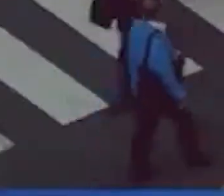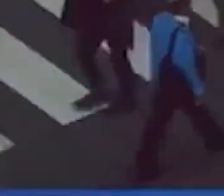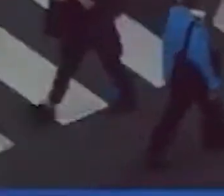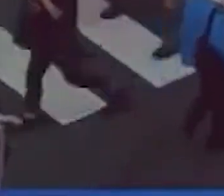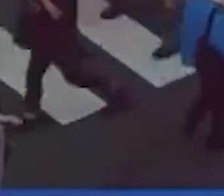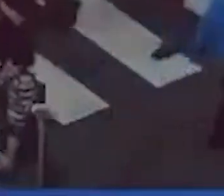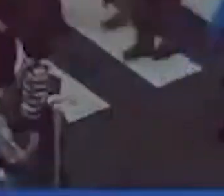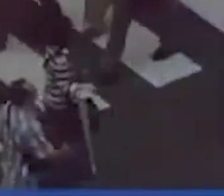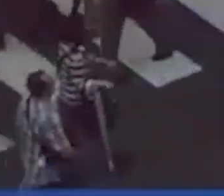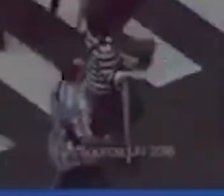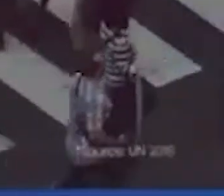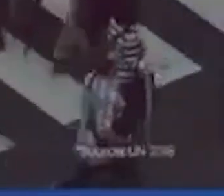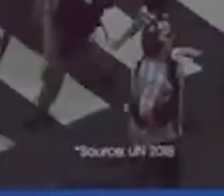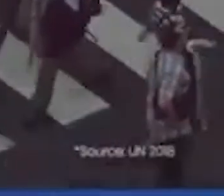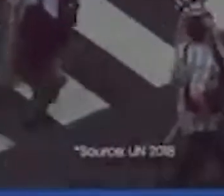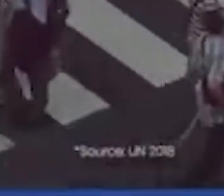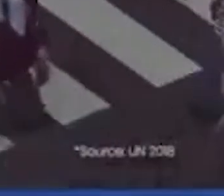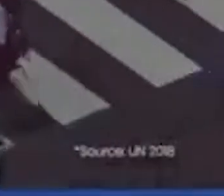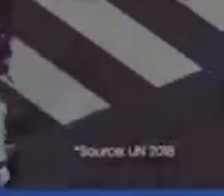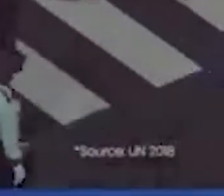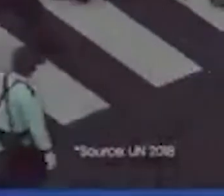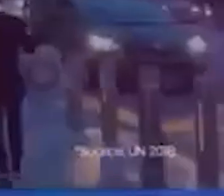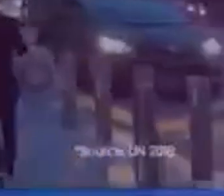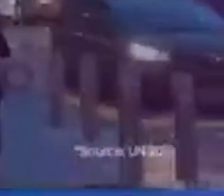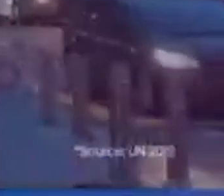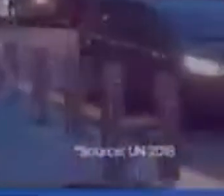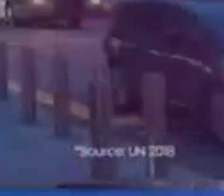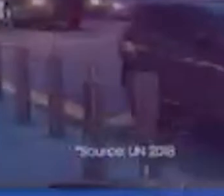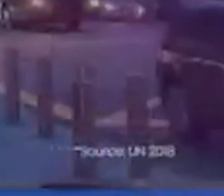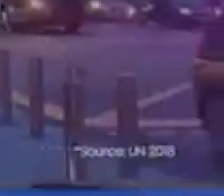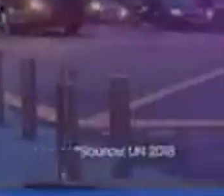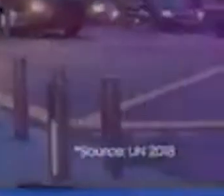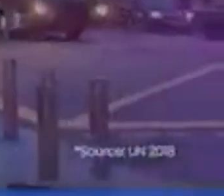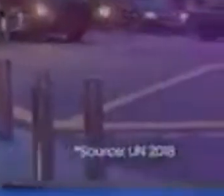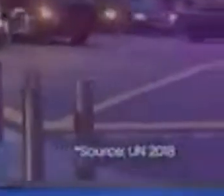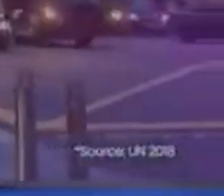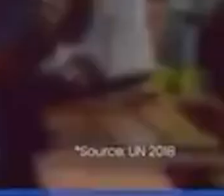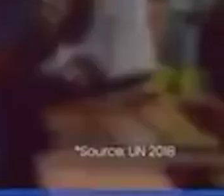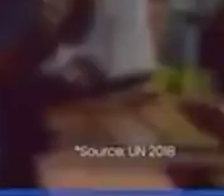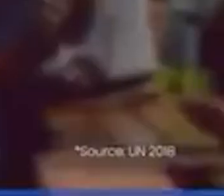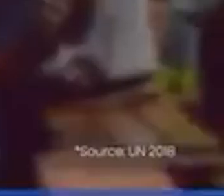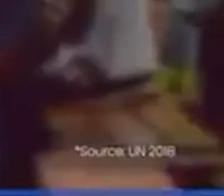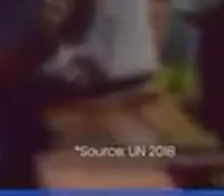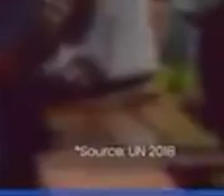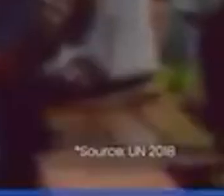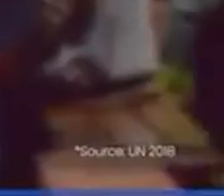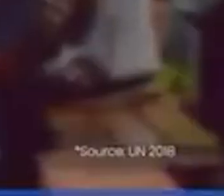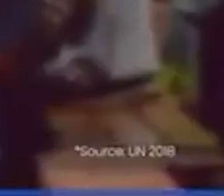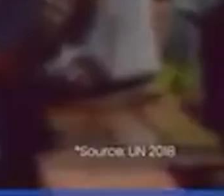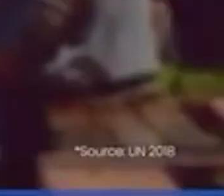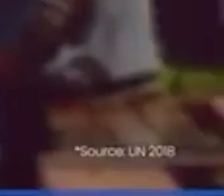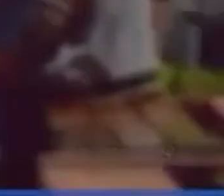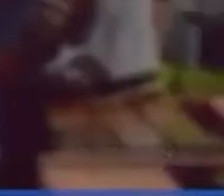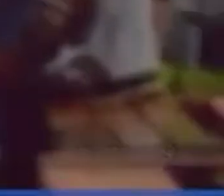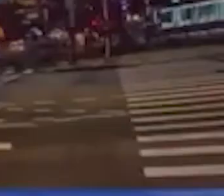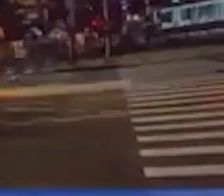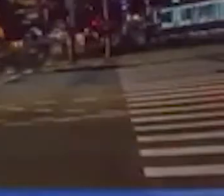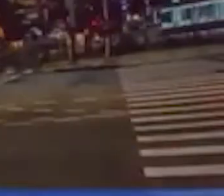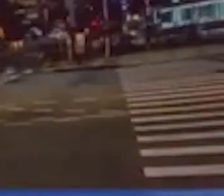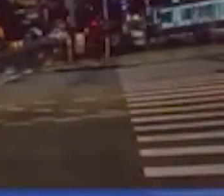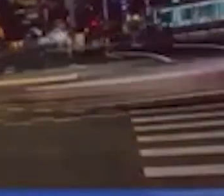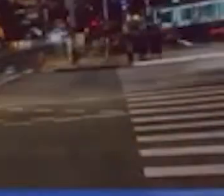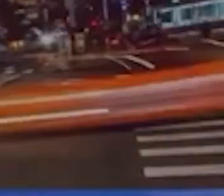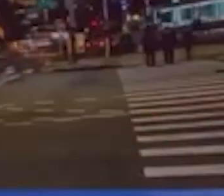uso de recursos naturais e melhorar a qualidade de vida. Estudos mostram que 70% da população mundial vai morar em cidades até 2050.